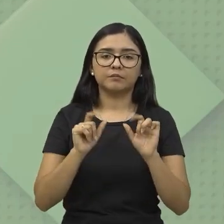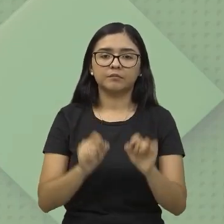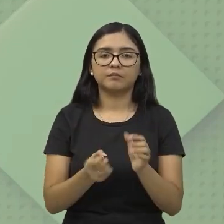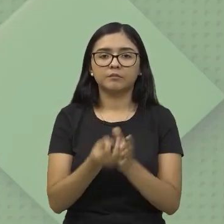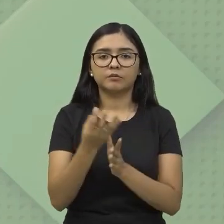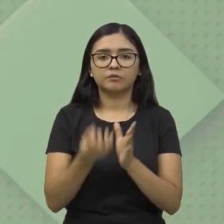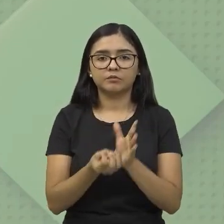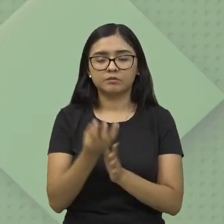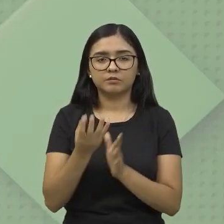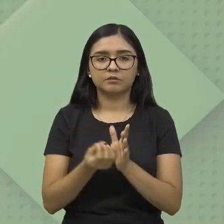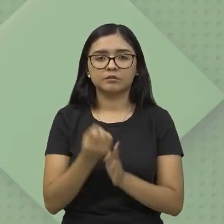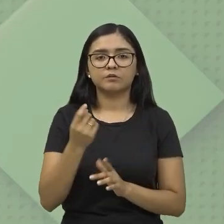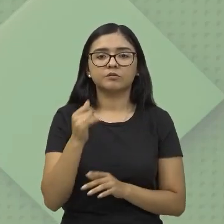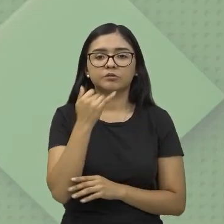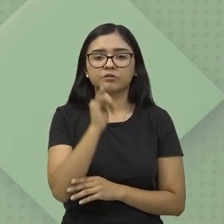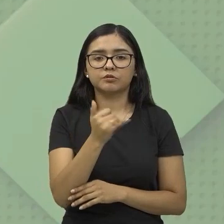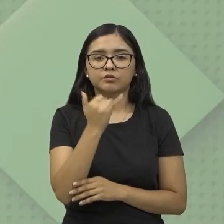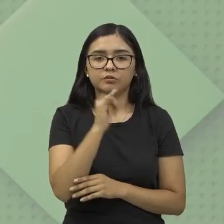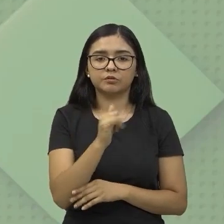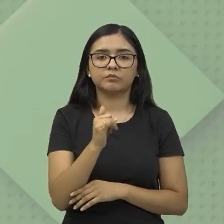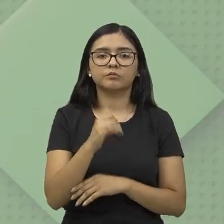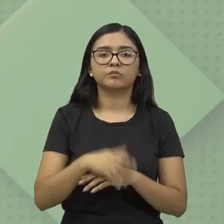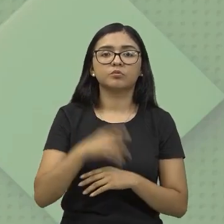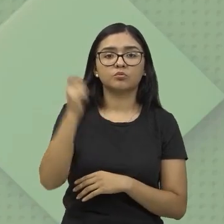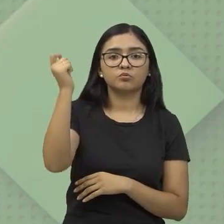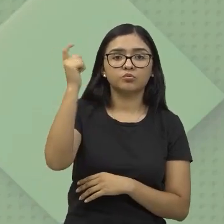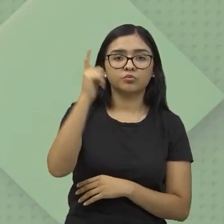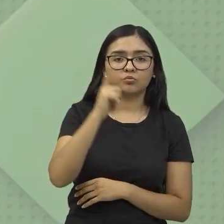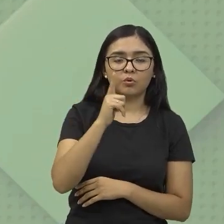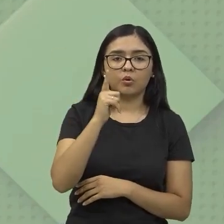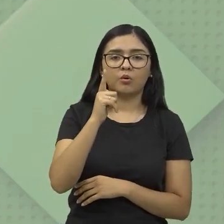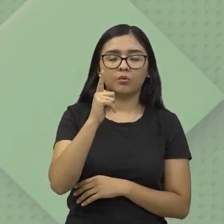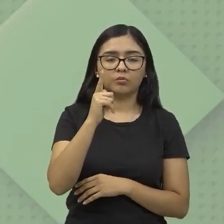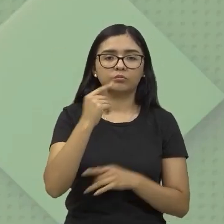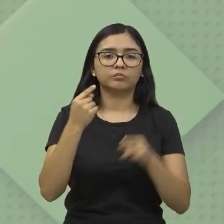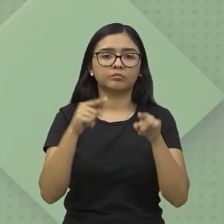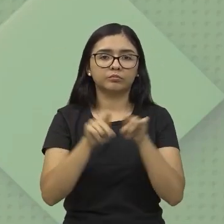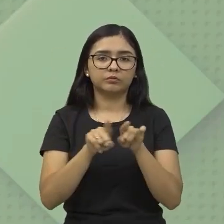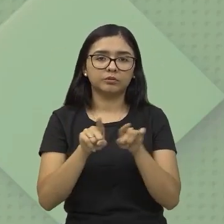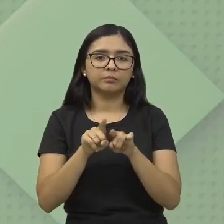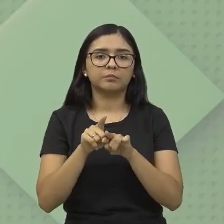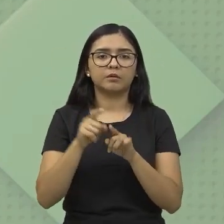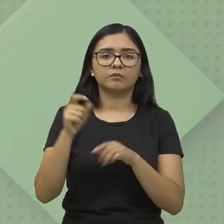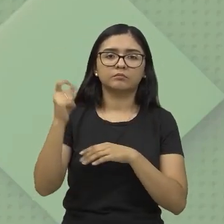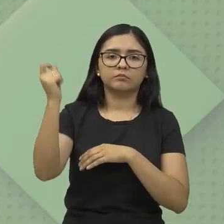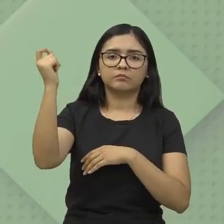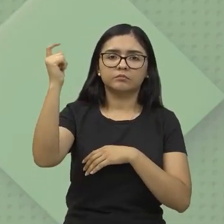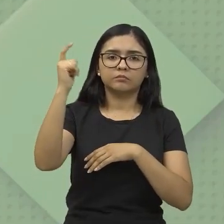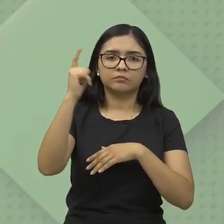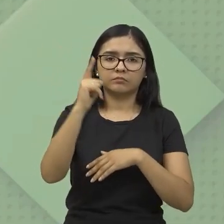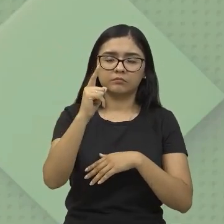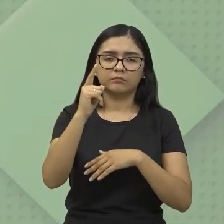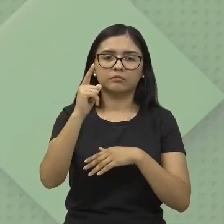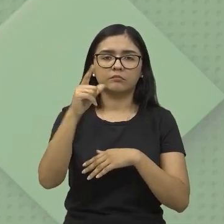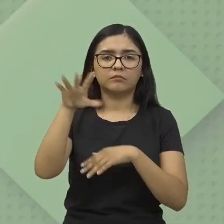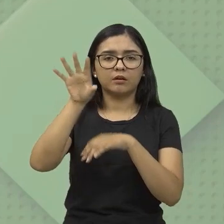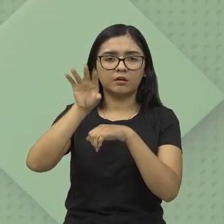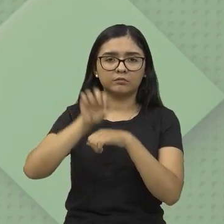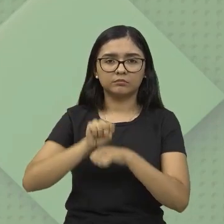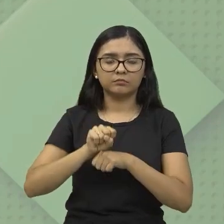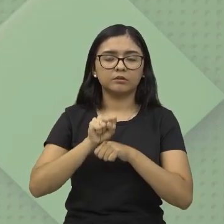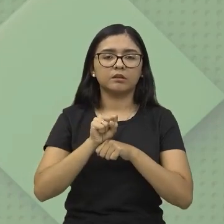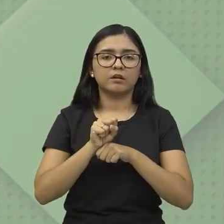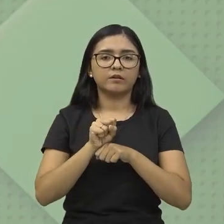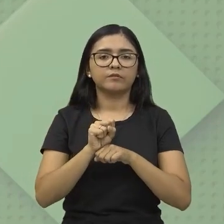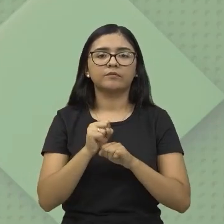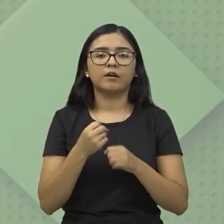energia a partir também do sol, né, da energia solar, que vai nos fornecer energia a partir,